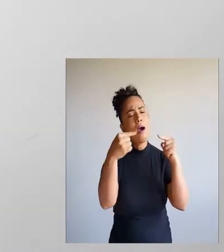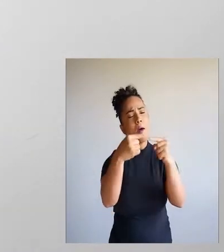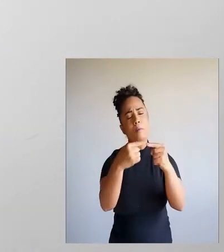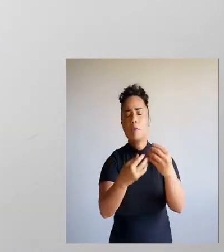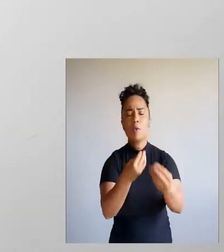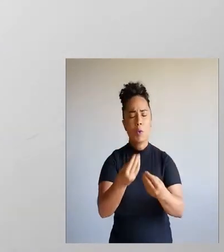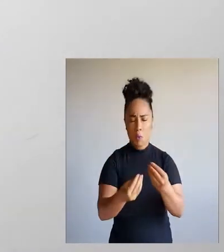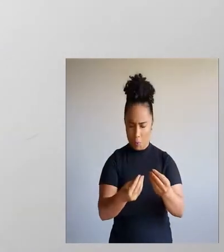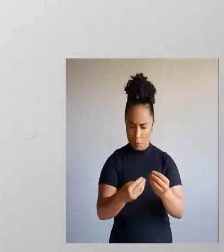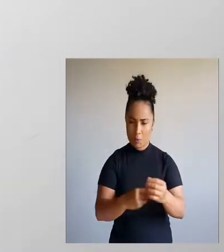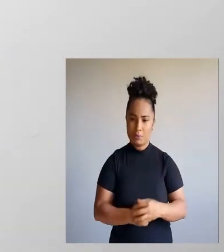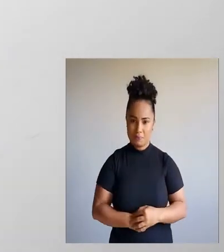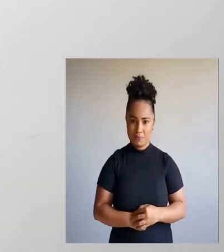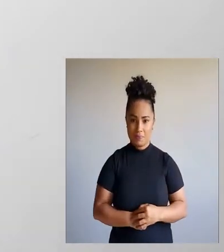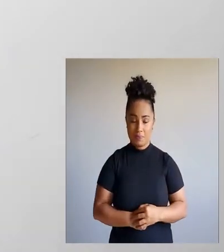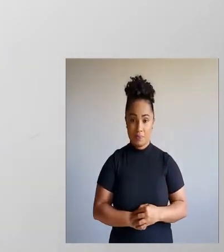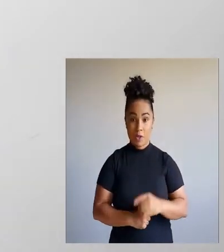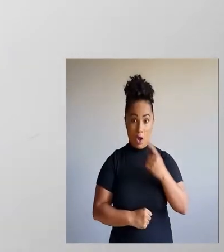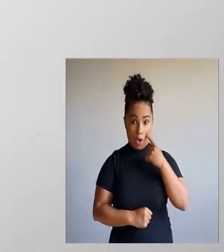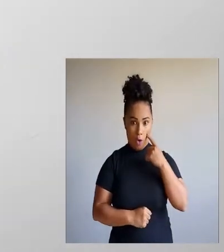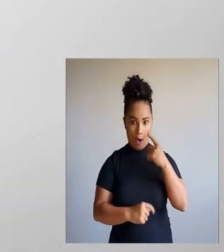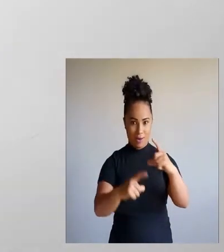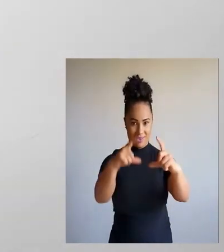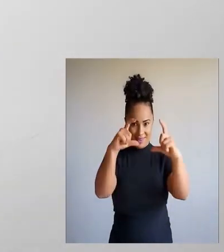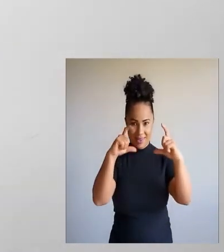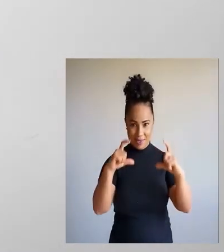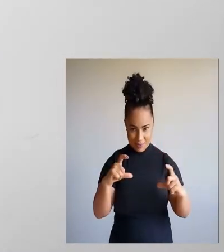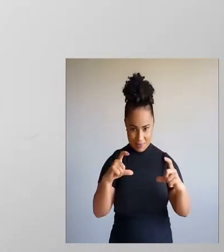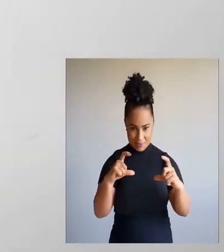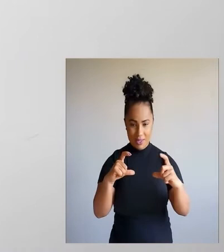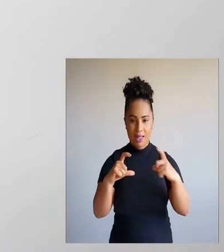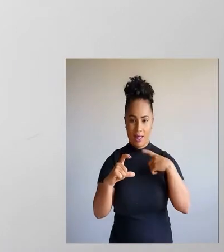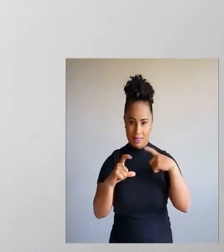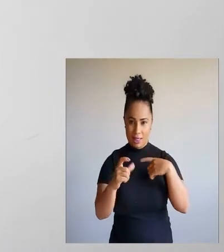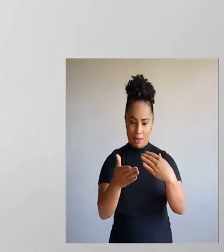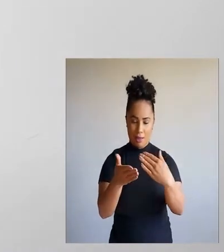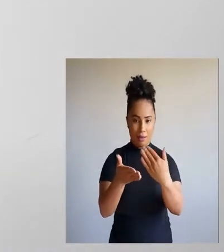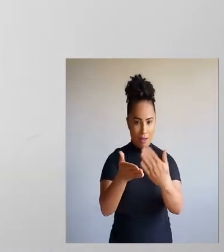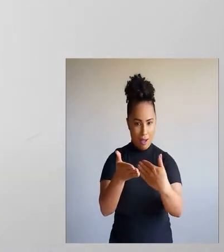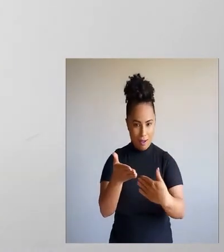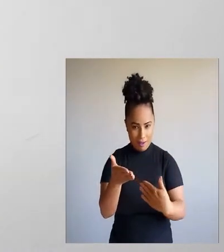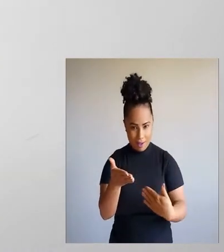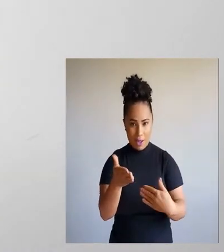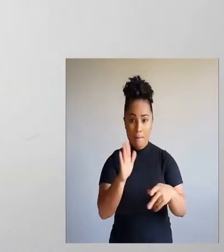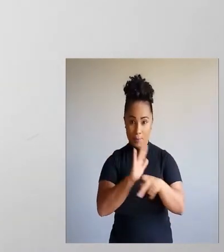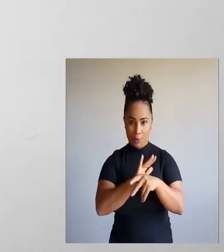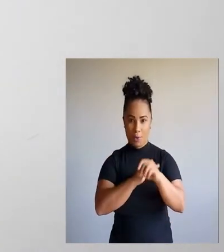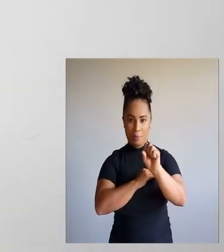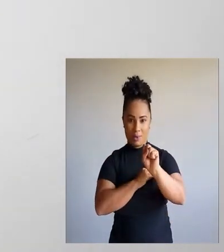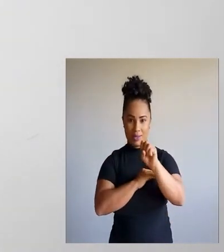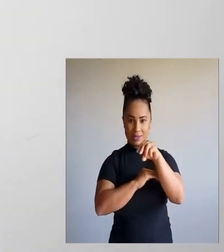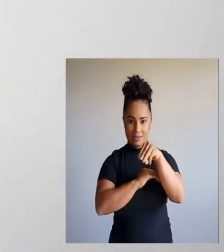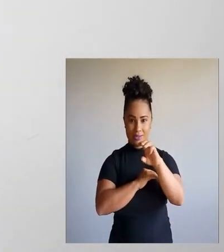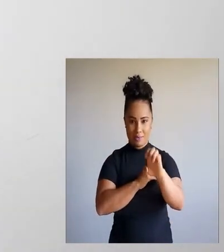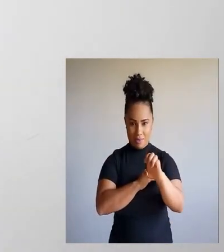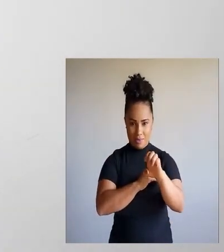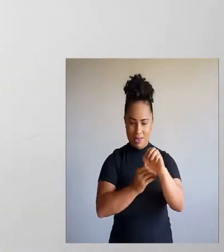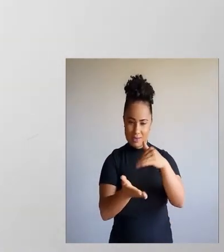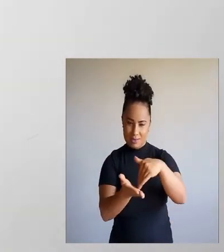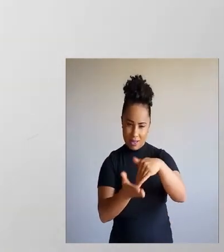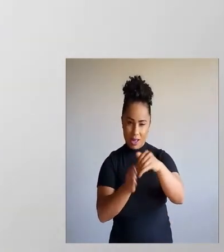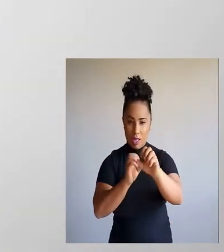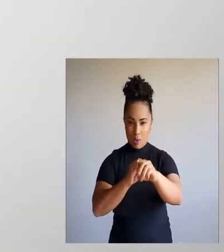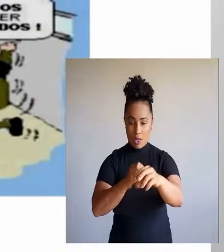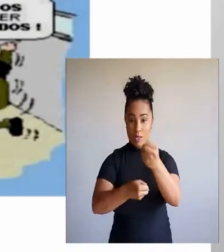analisar mais uma questão. Essa está no banco de questões, elaborado pela Secretaria Municipal de Educação,